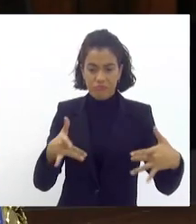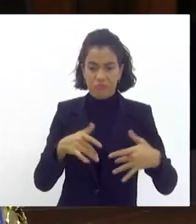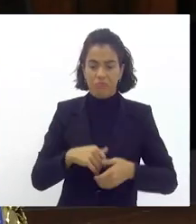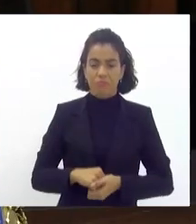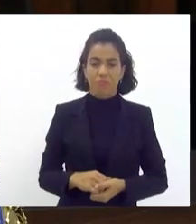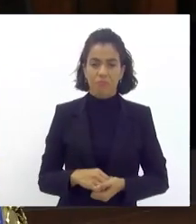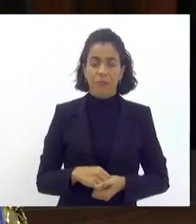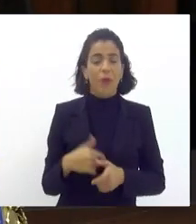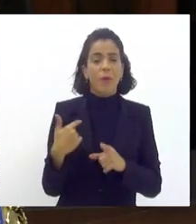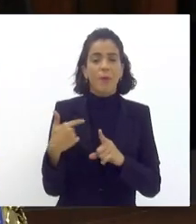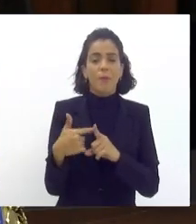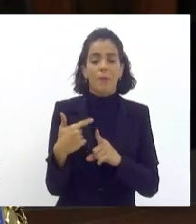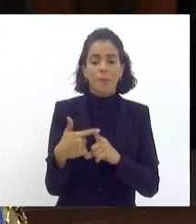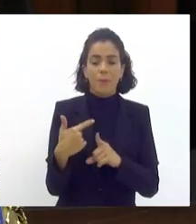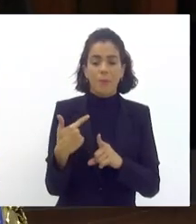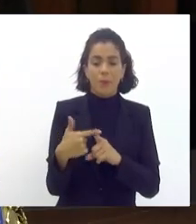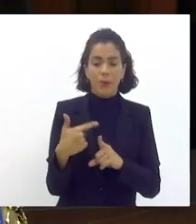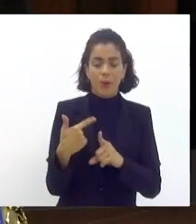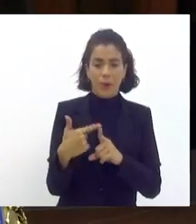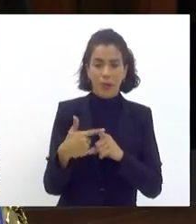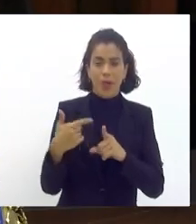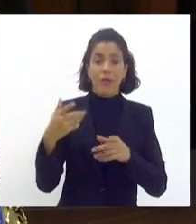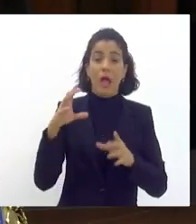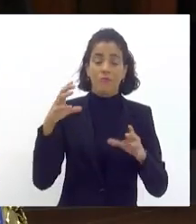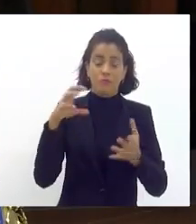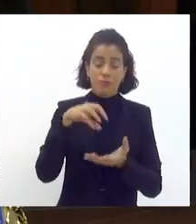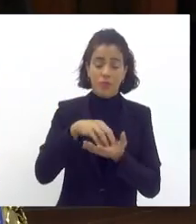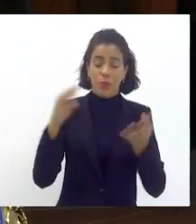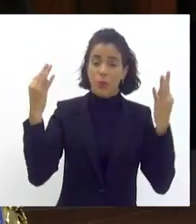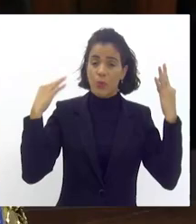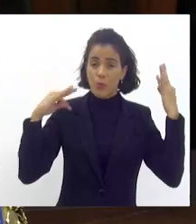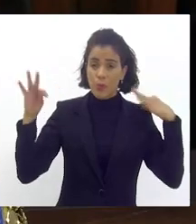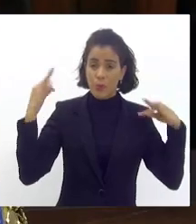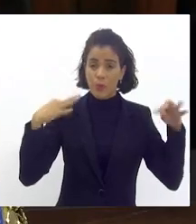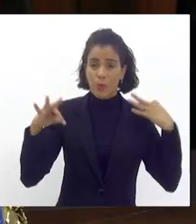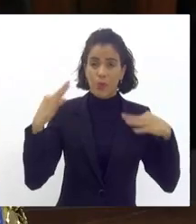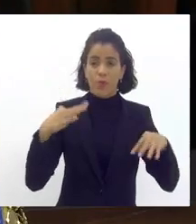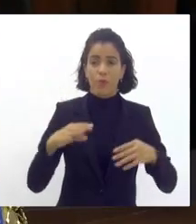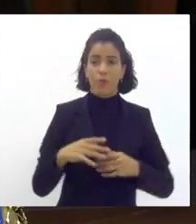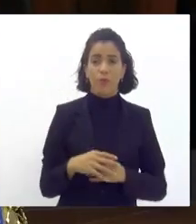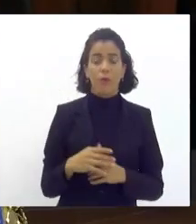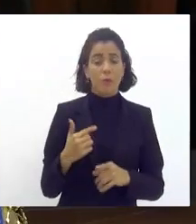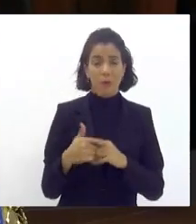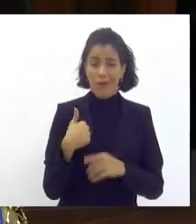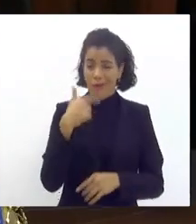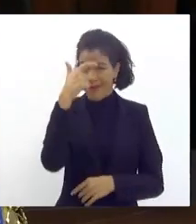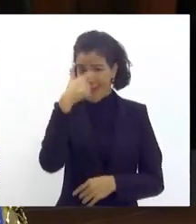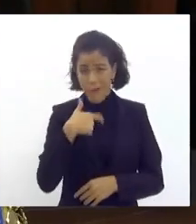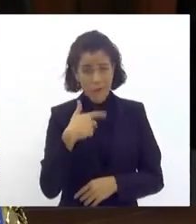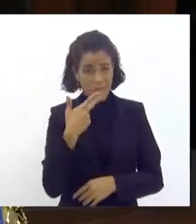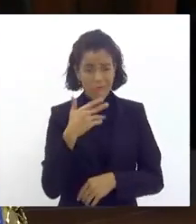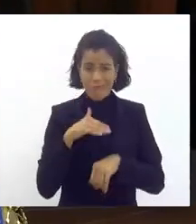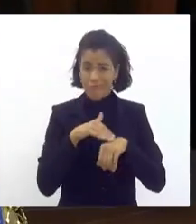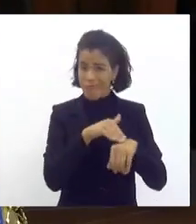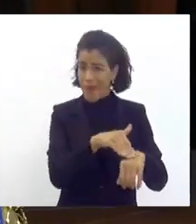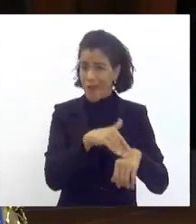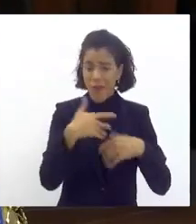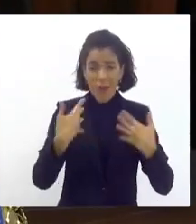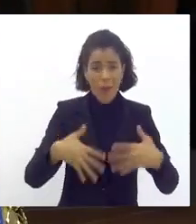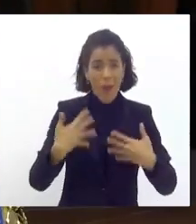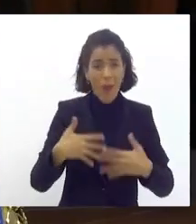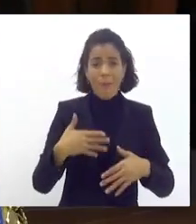é um setor que eu digo que é o maior case aí da